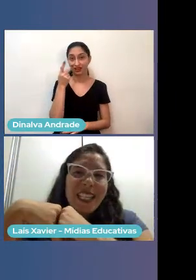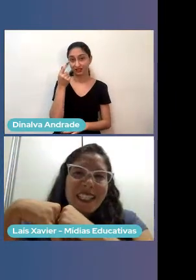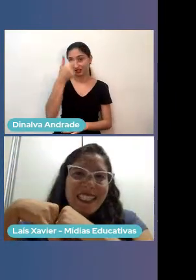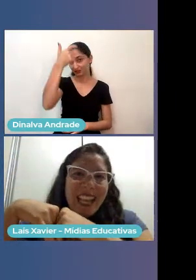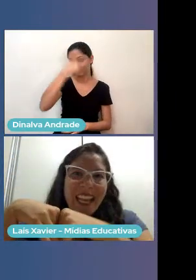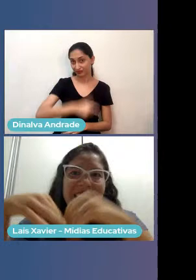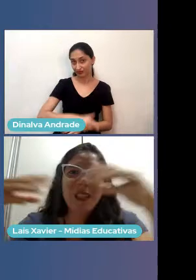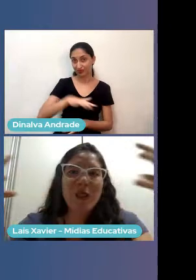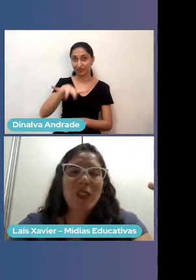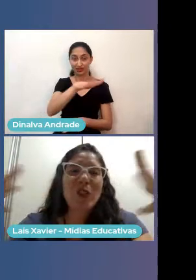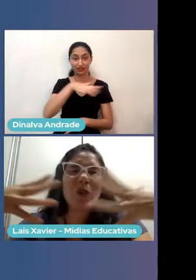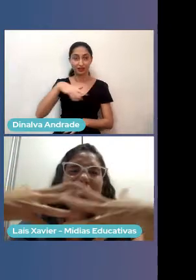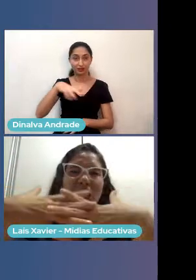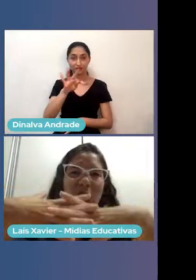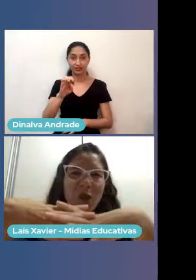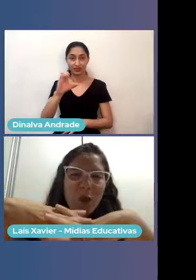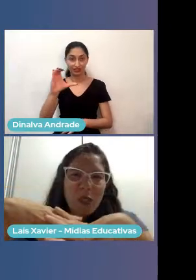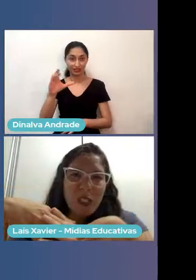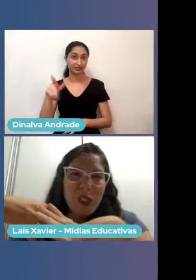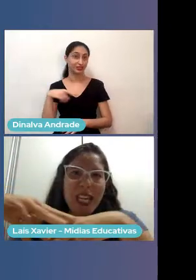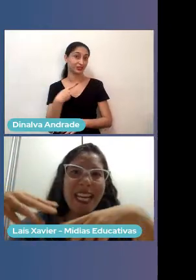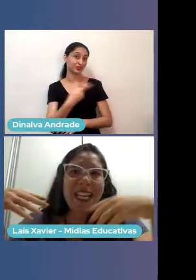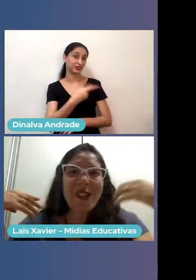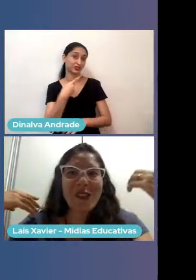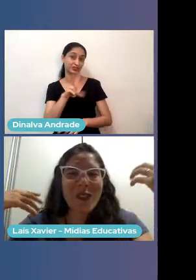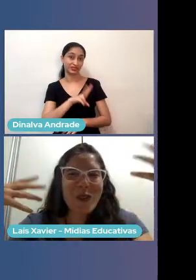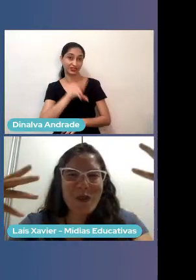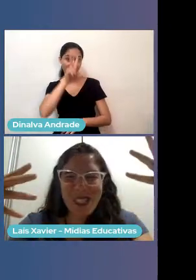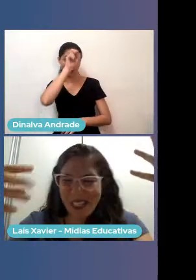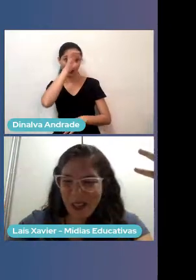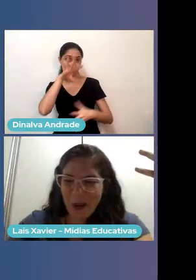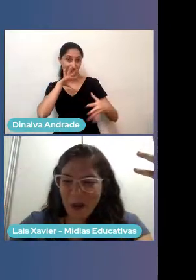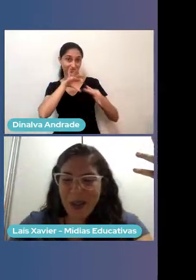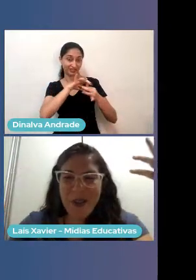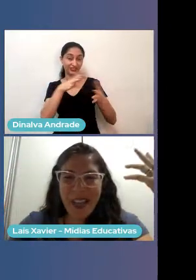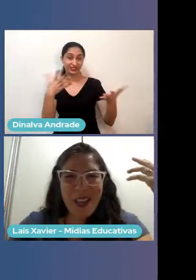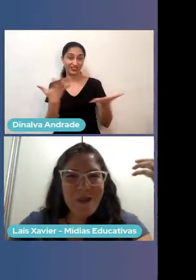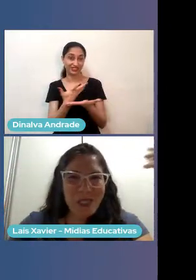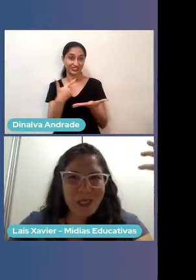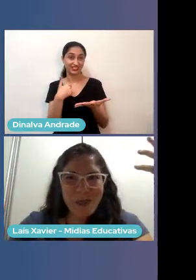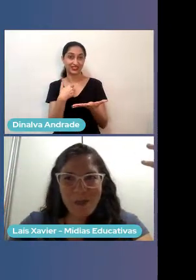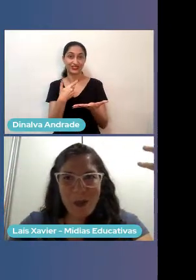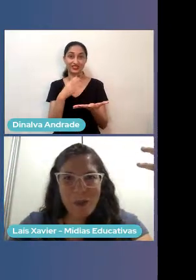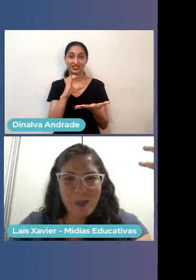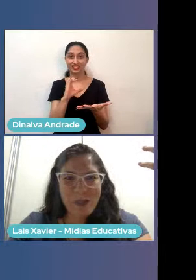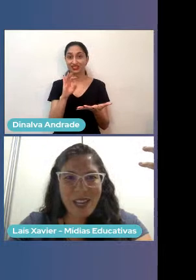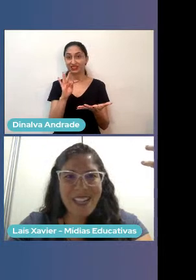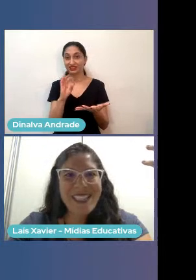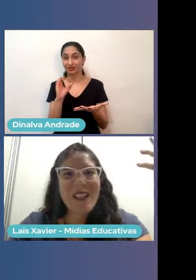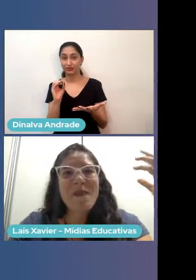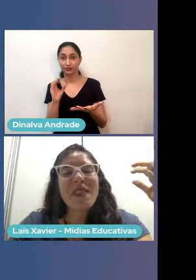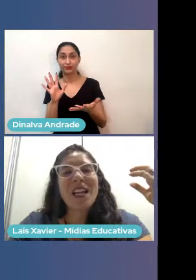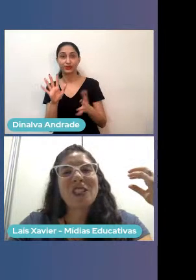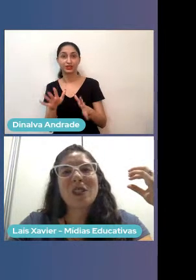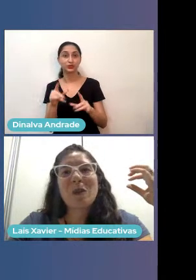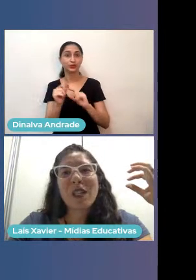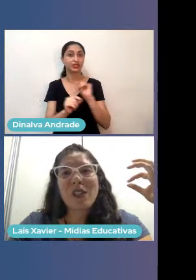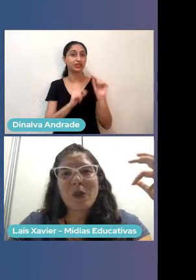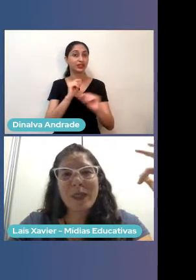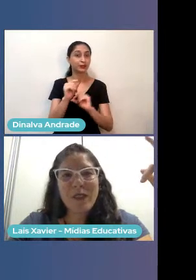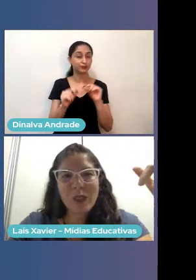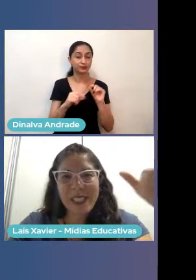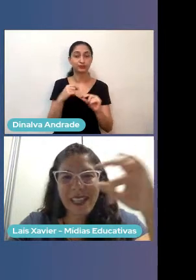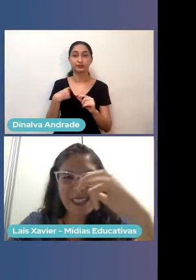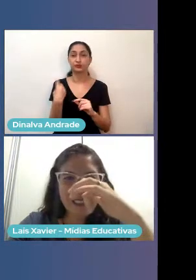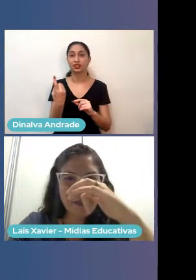especialista da área de tech, então a gente juntou nossas forças, e hoje eu estou como CTO, e o que é que a Mundo do Meu Mundo faz? A gente é um